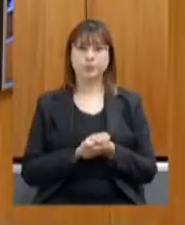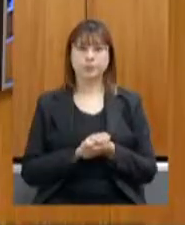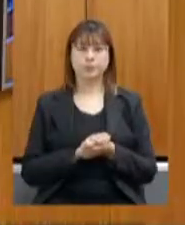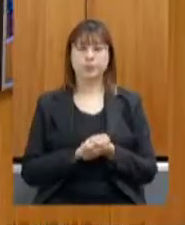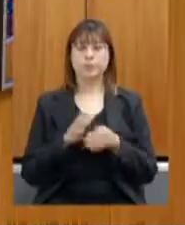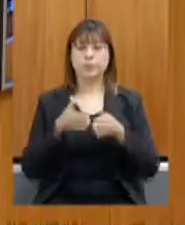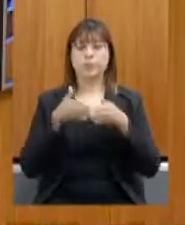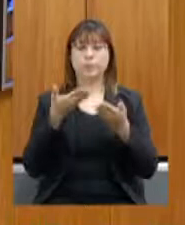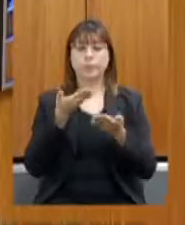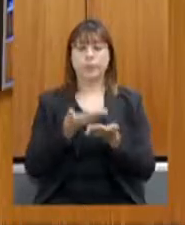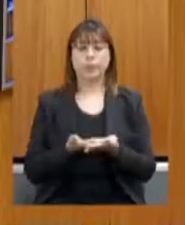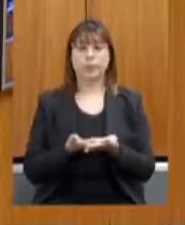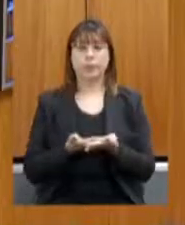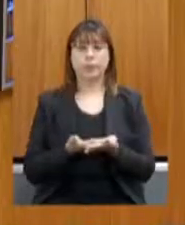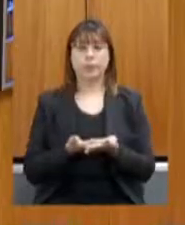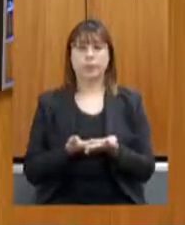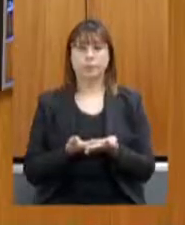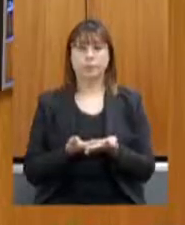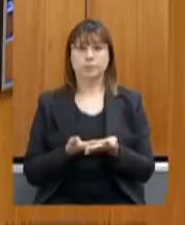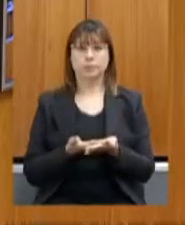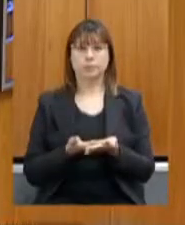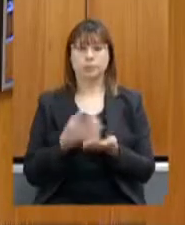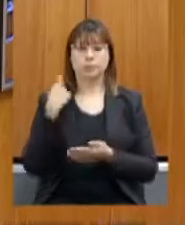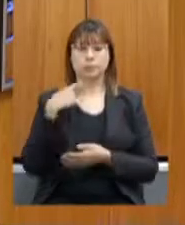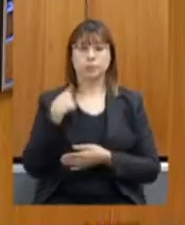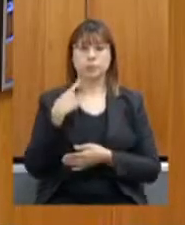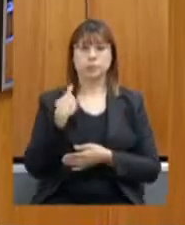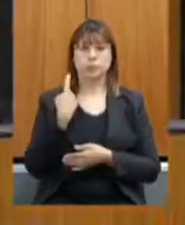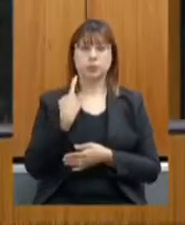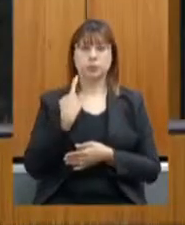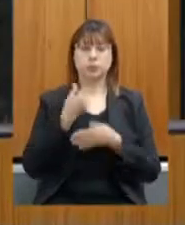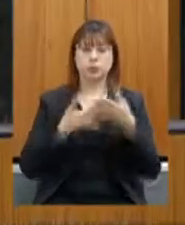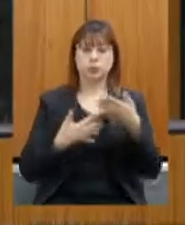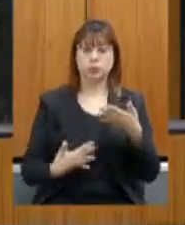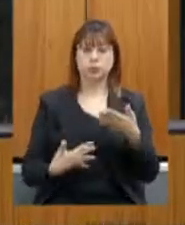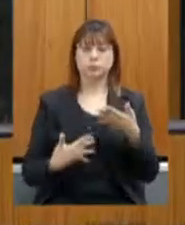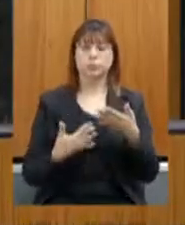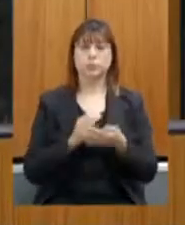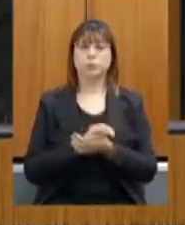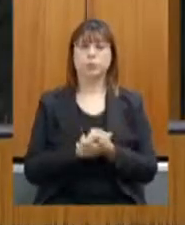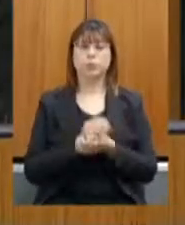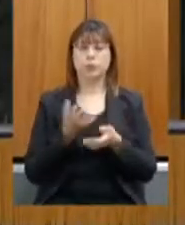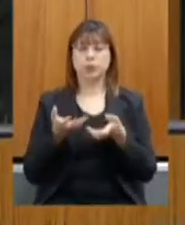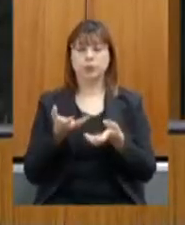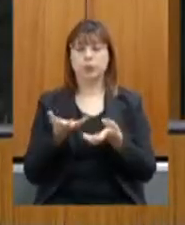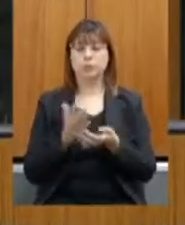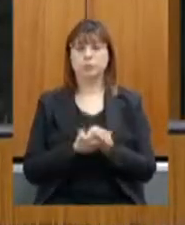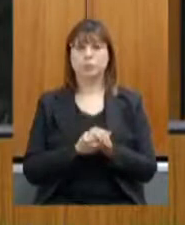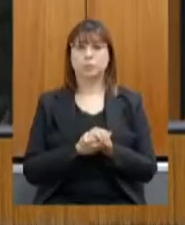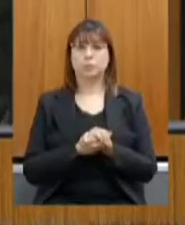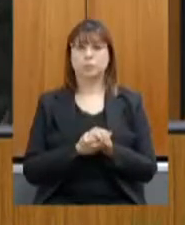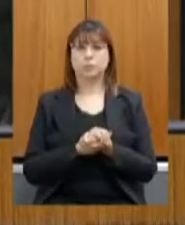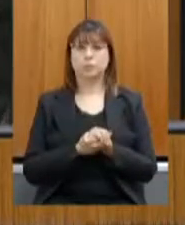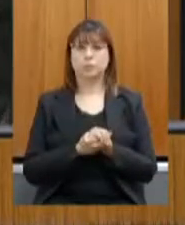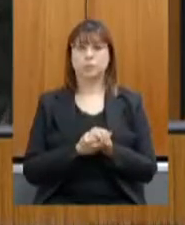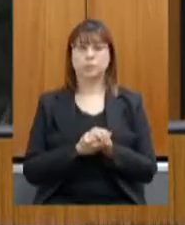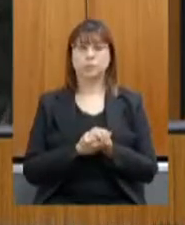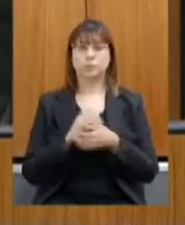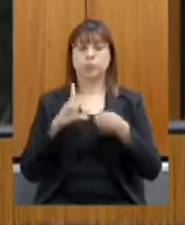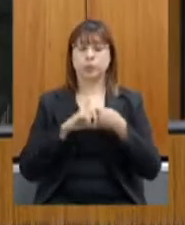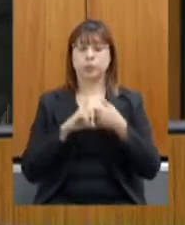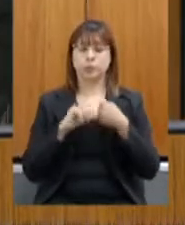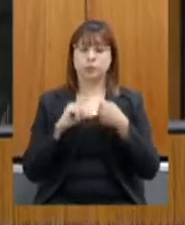requerimento deputados que subscrevem requer a excelência nos termos do artigo